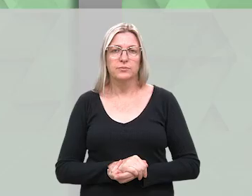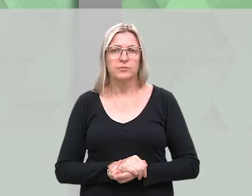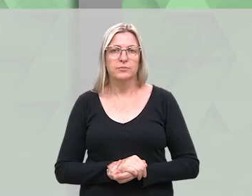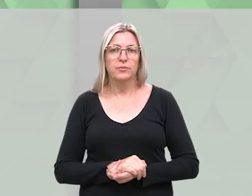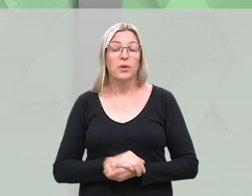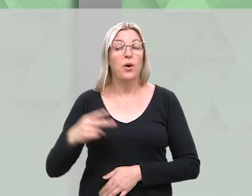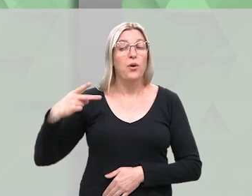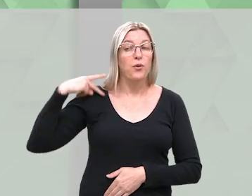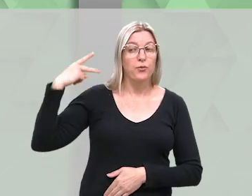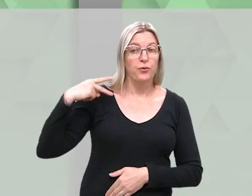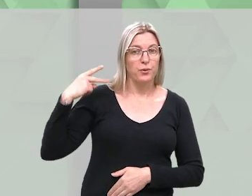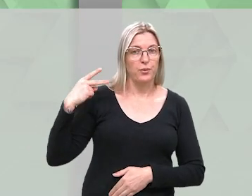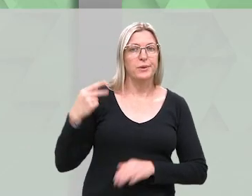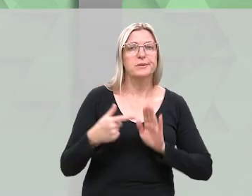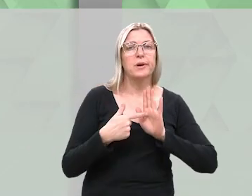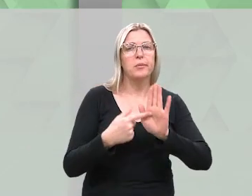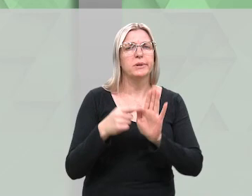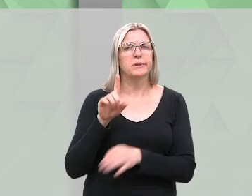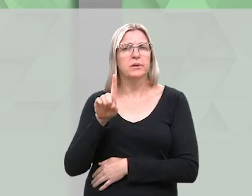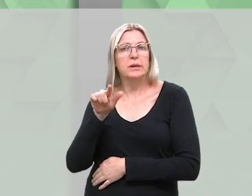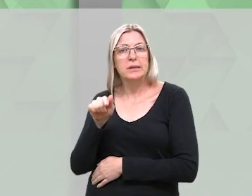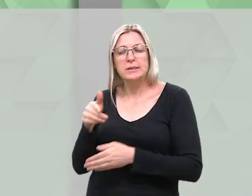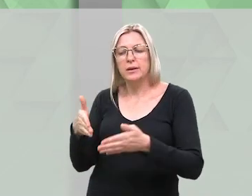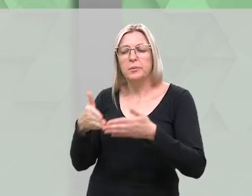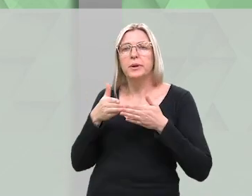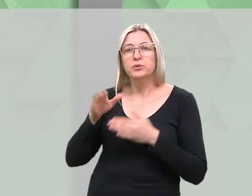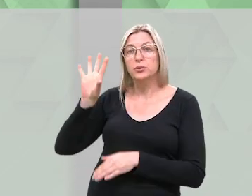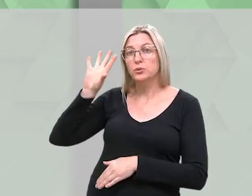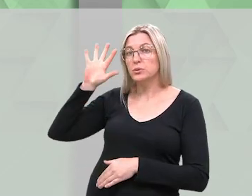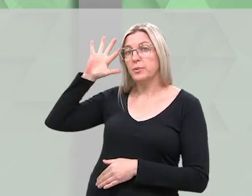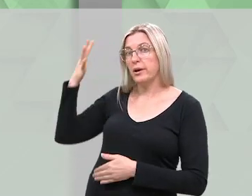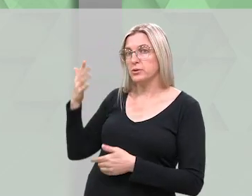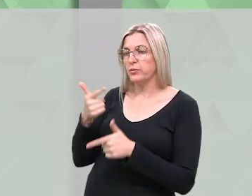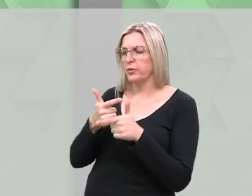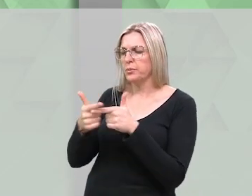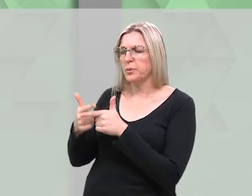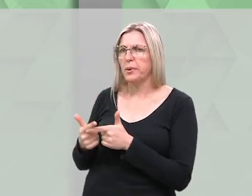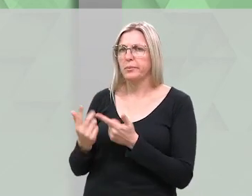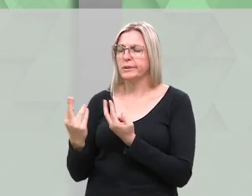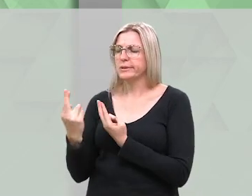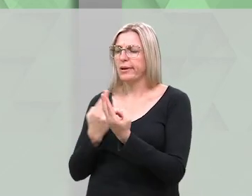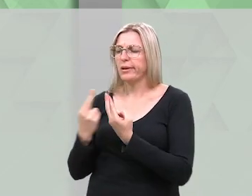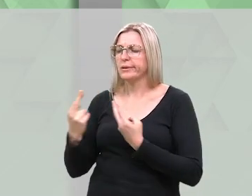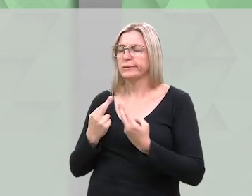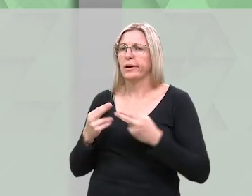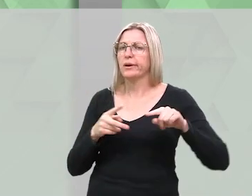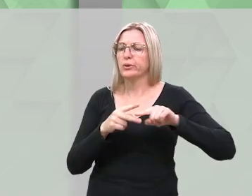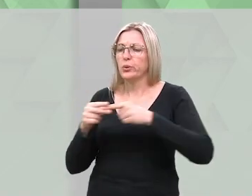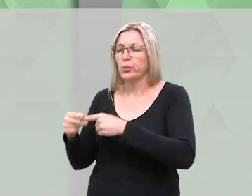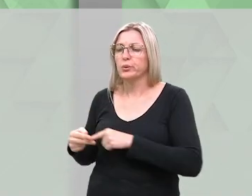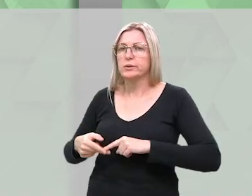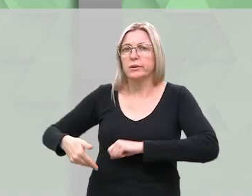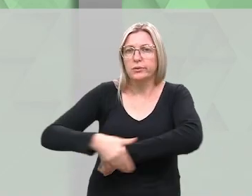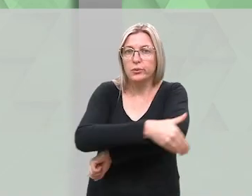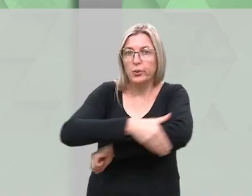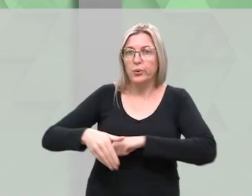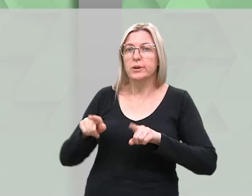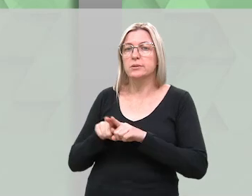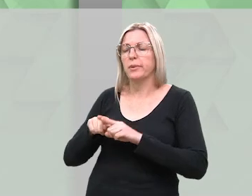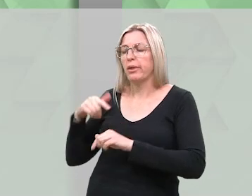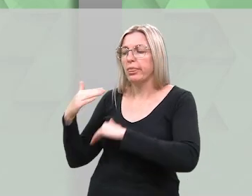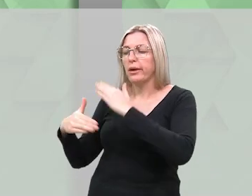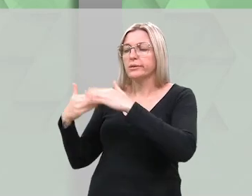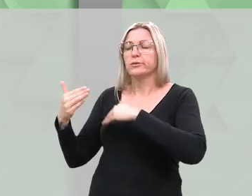Os vereadores apresentaram 17 pedidos de providência relacionados à pavimentação de ruas e desenvolvimento